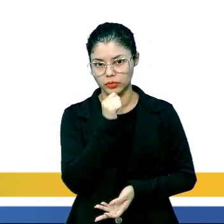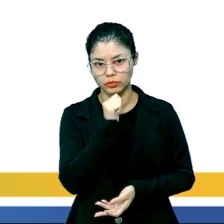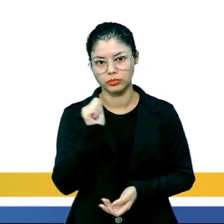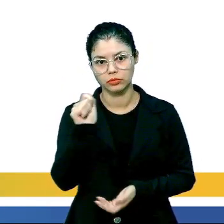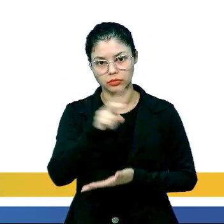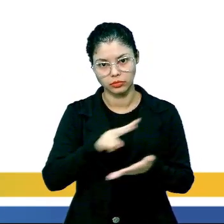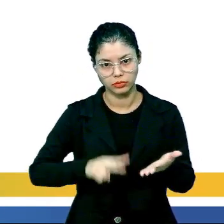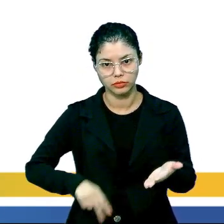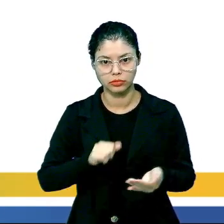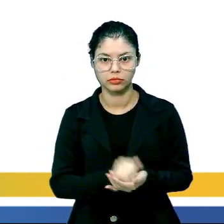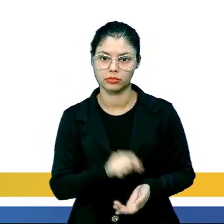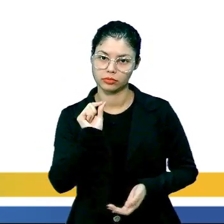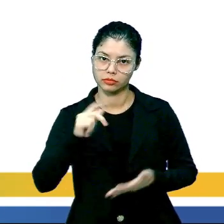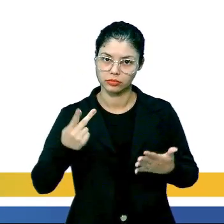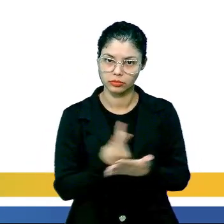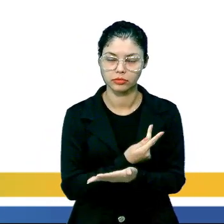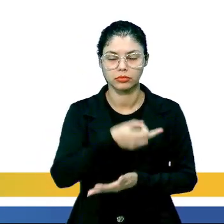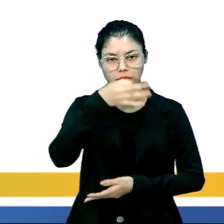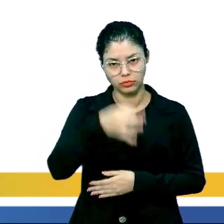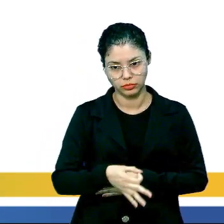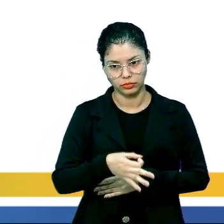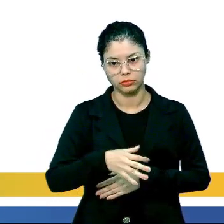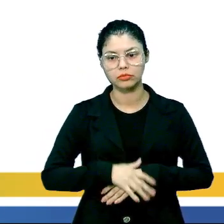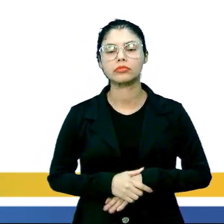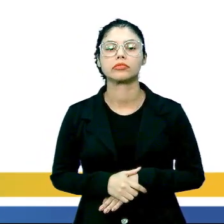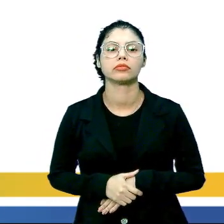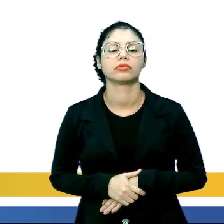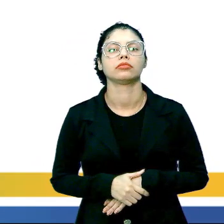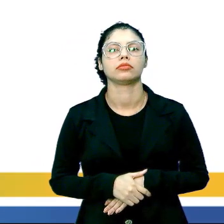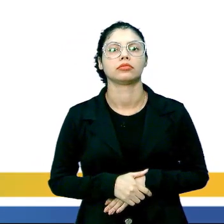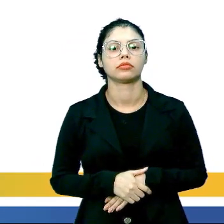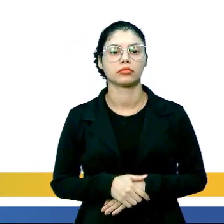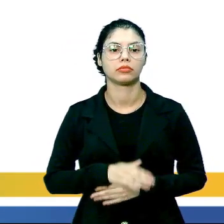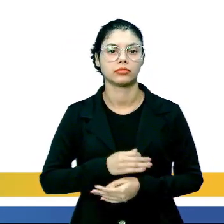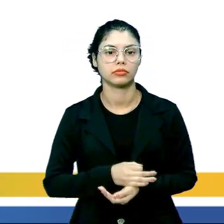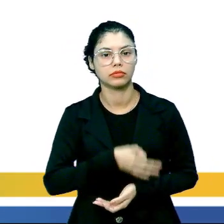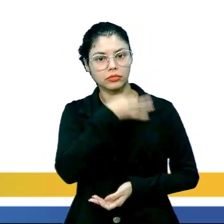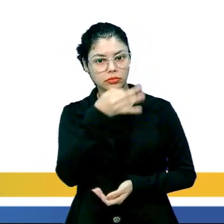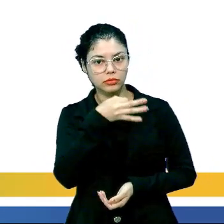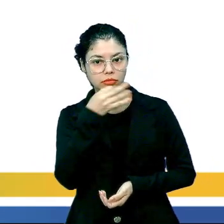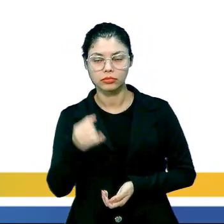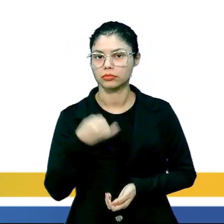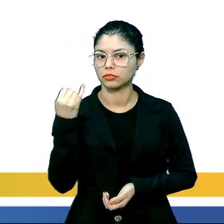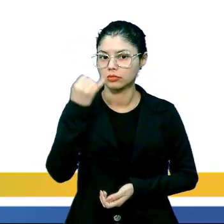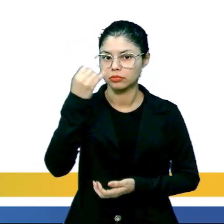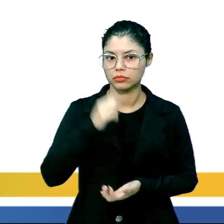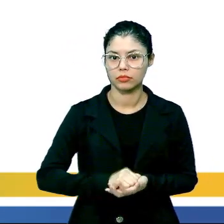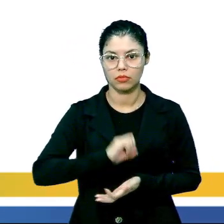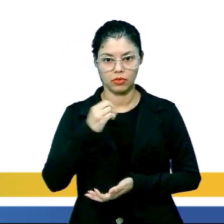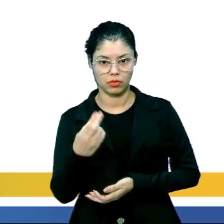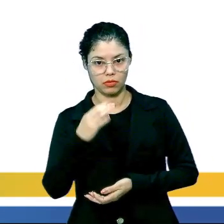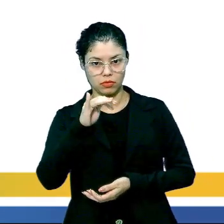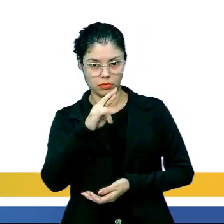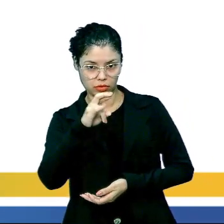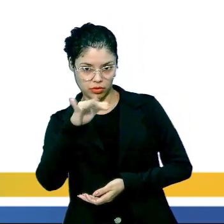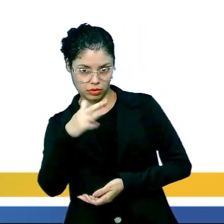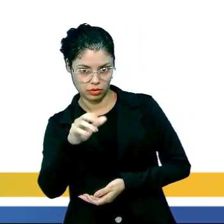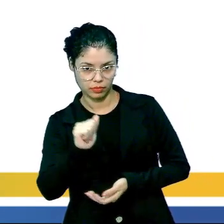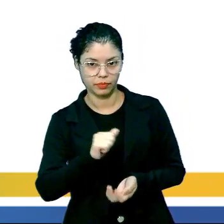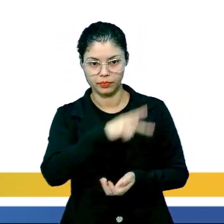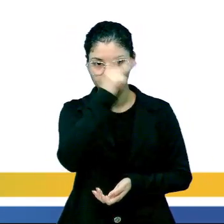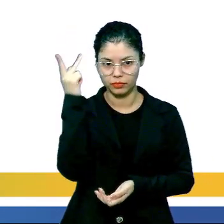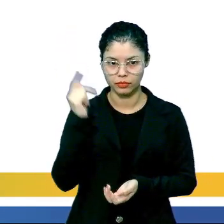convencer o leitor de que estamos corretos. Então, vamos ao argumento de princípio ou crença pessoal.